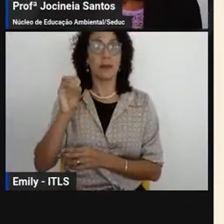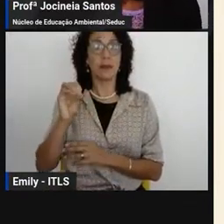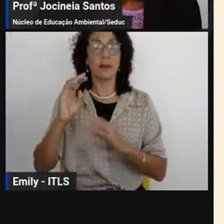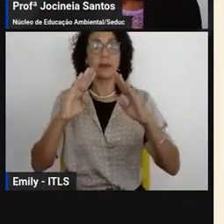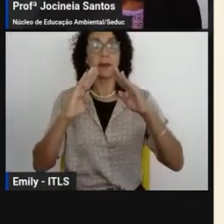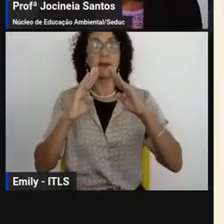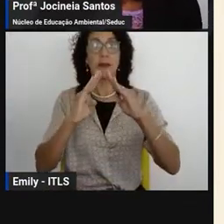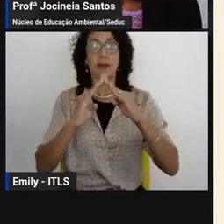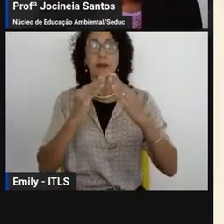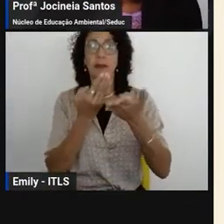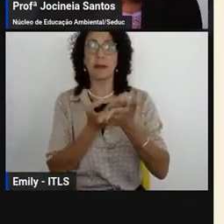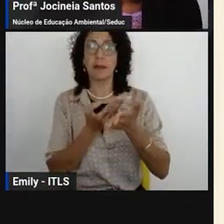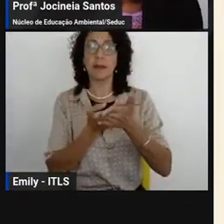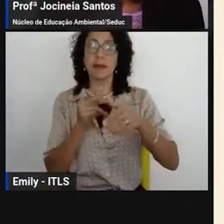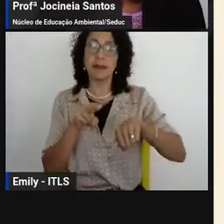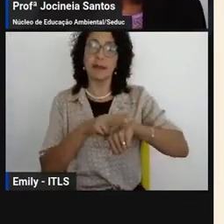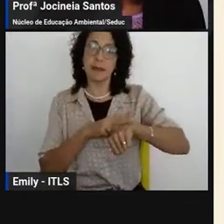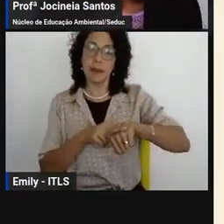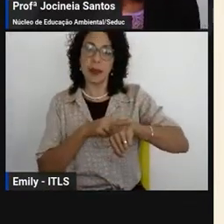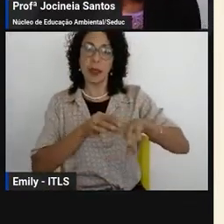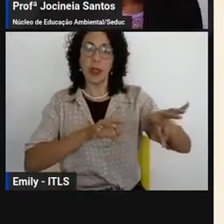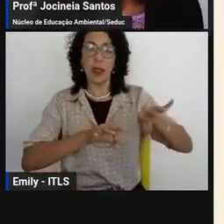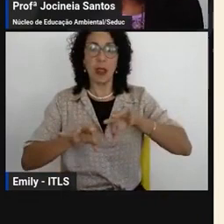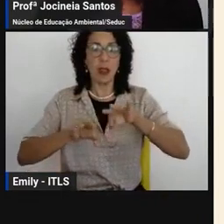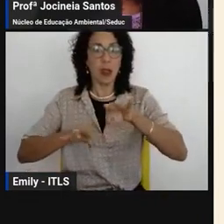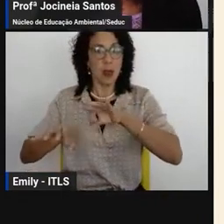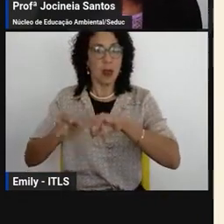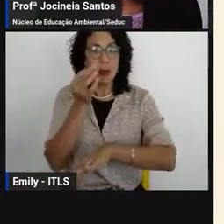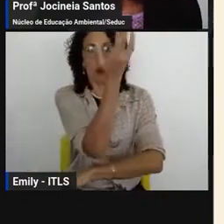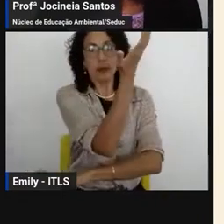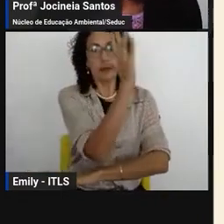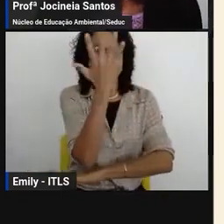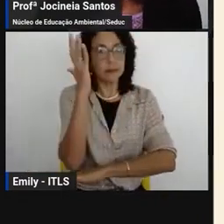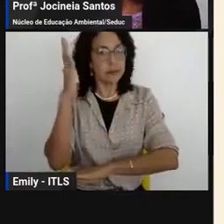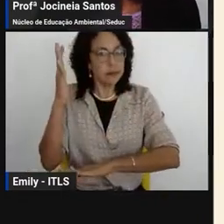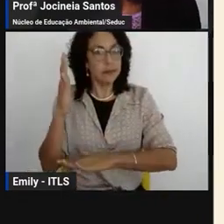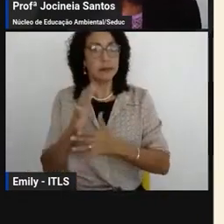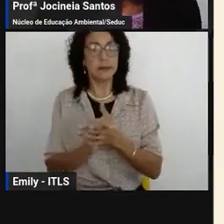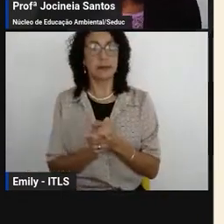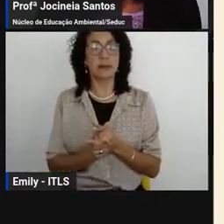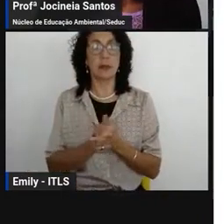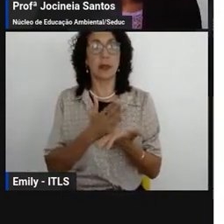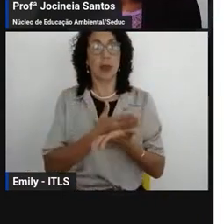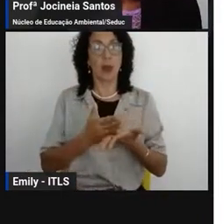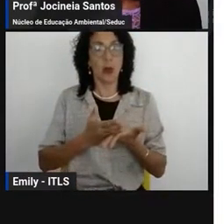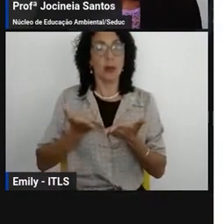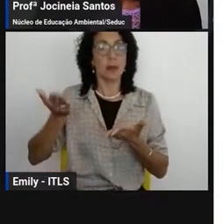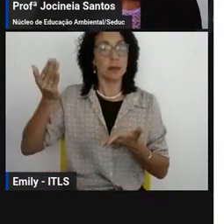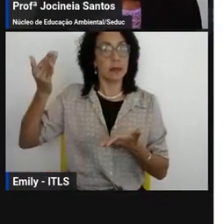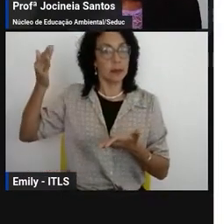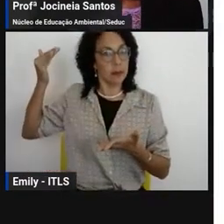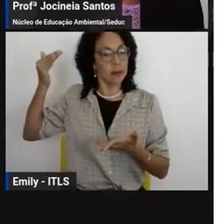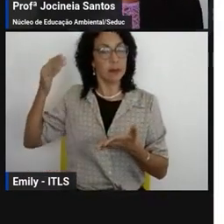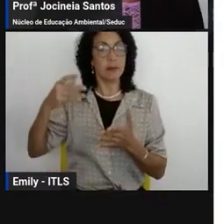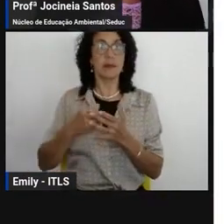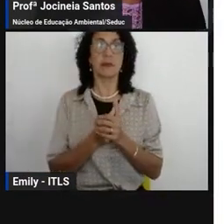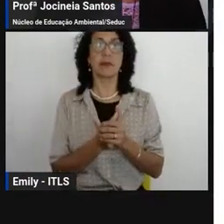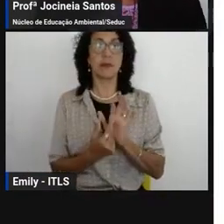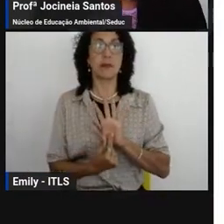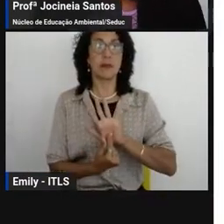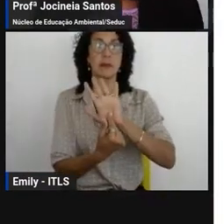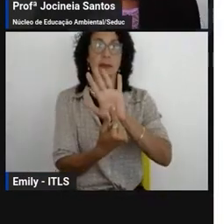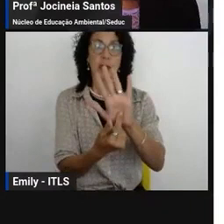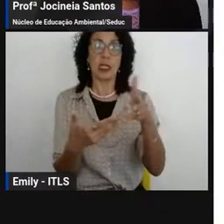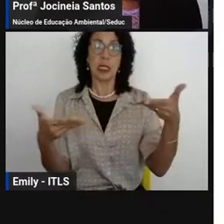esse trabalho ele foi iniciado ano passado como uma campanha e esse